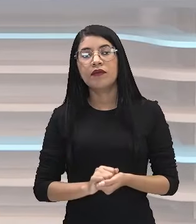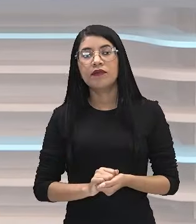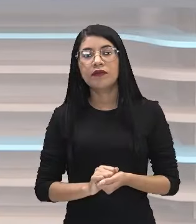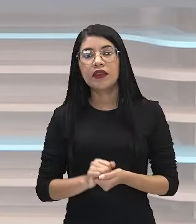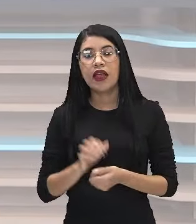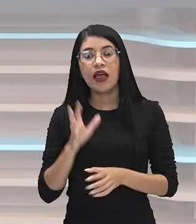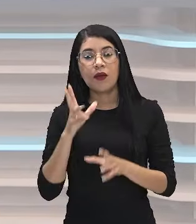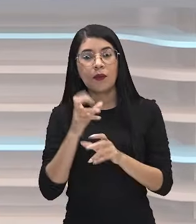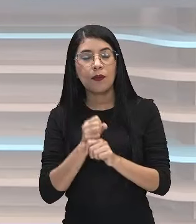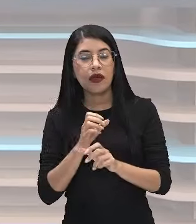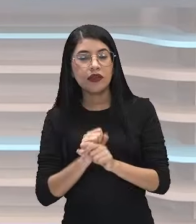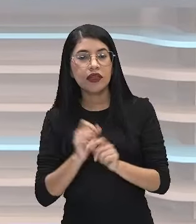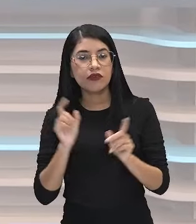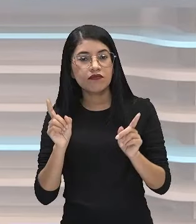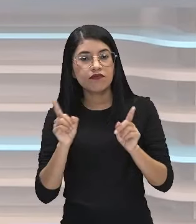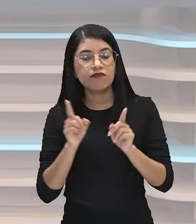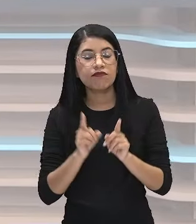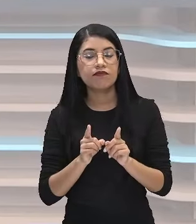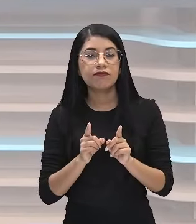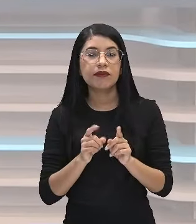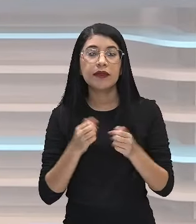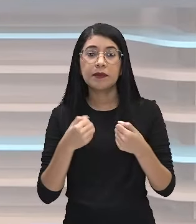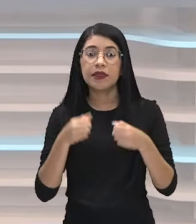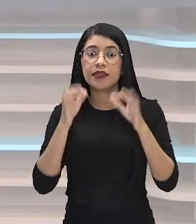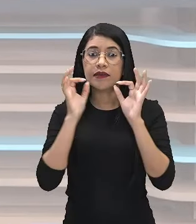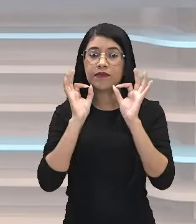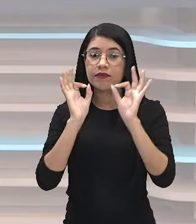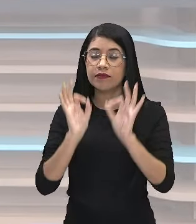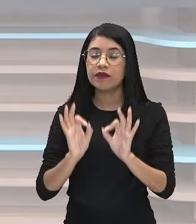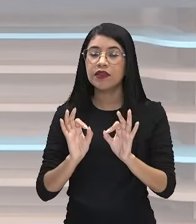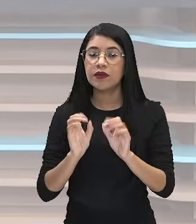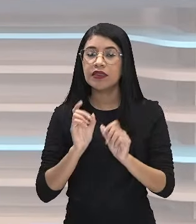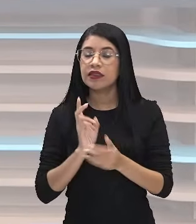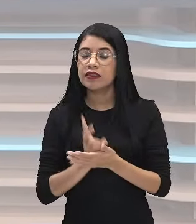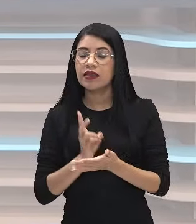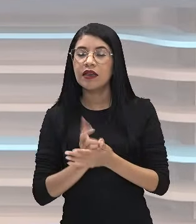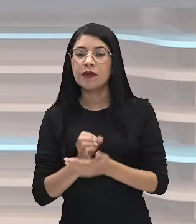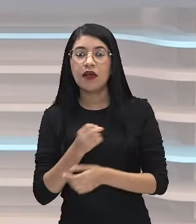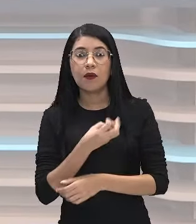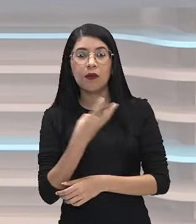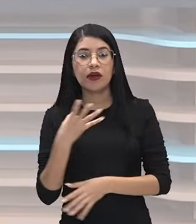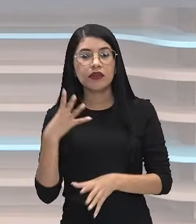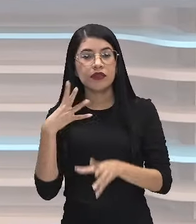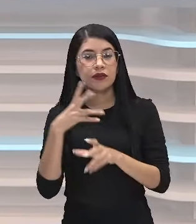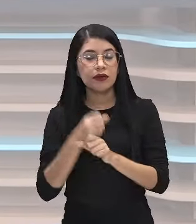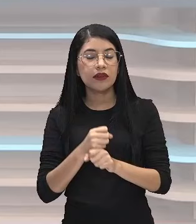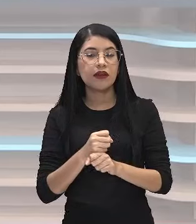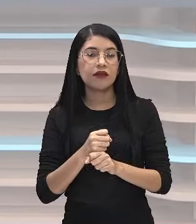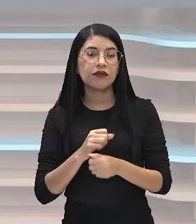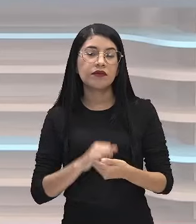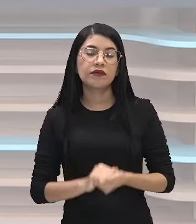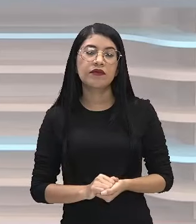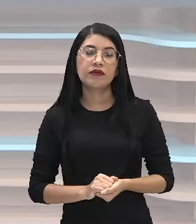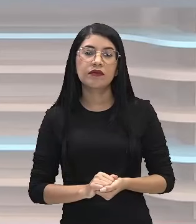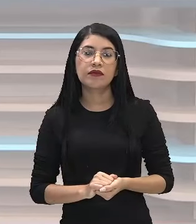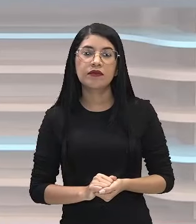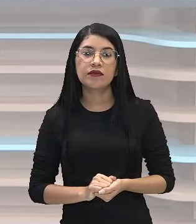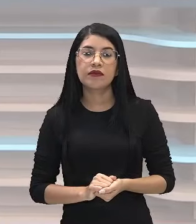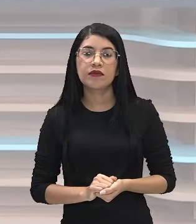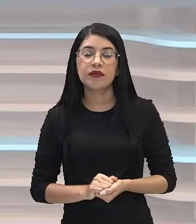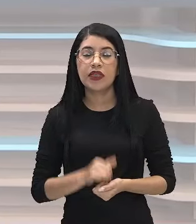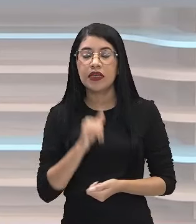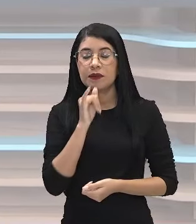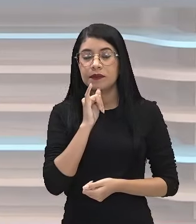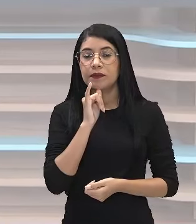amostral menor. E aí, a gente tem que prestar atenção sempre nesse espaço amostral, tá bom? Quando ele fala, ele queria